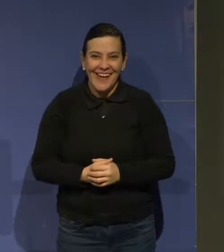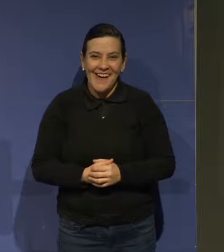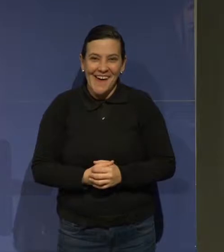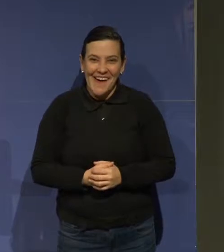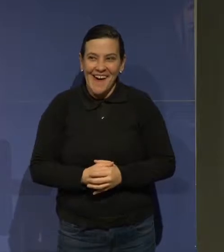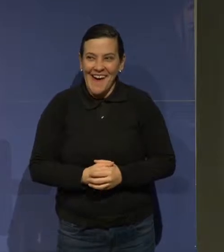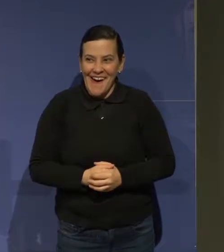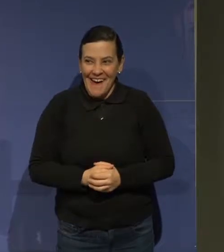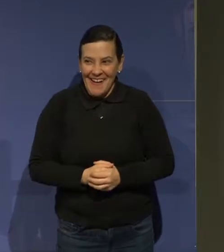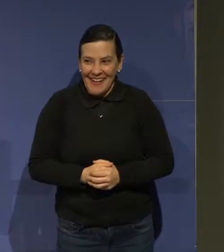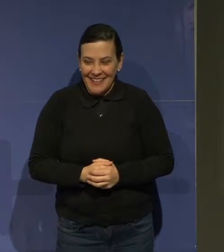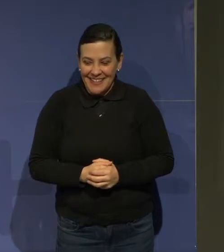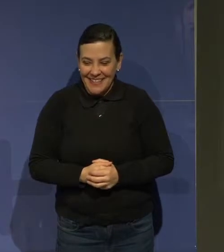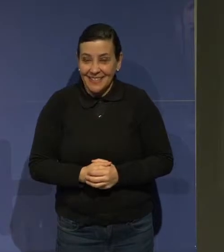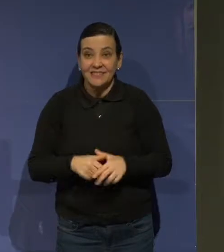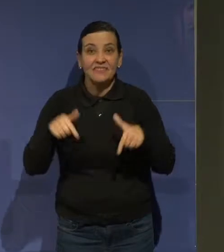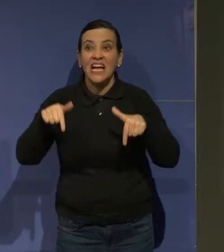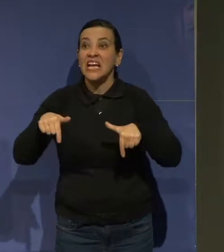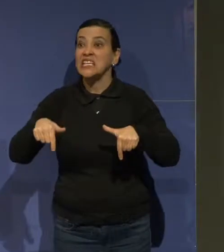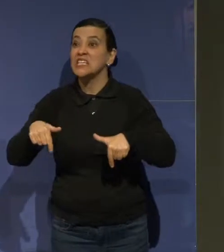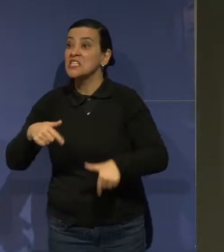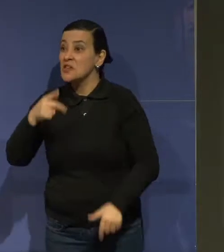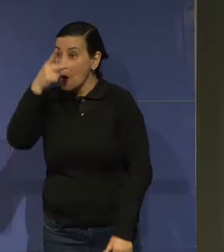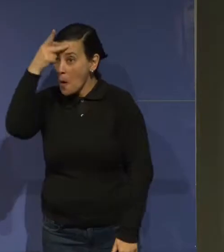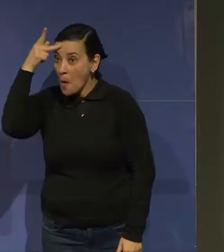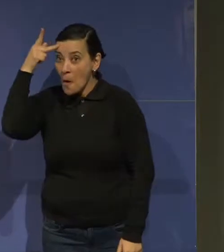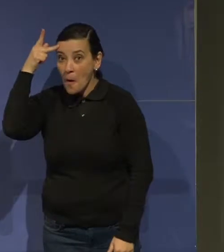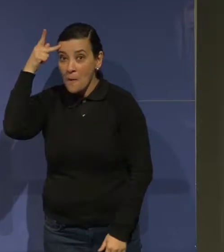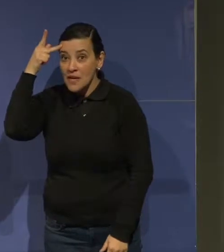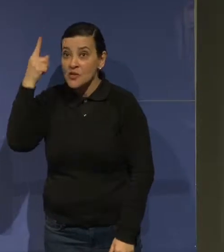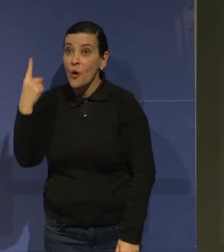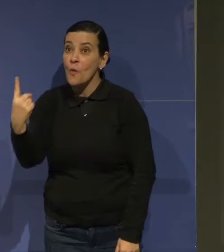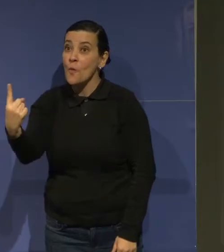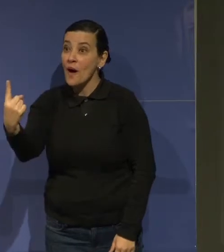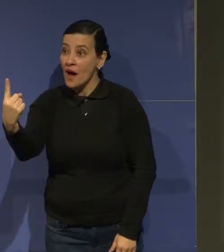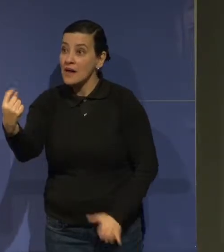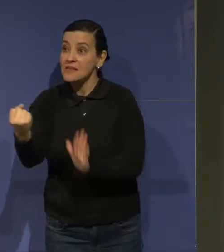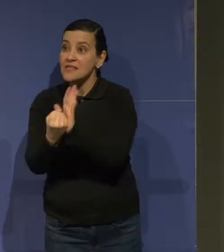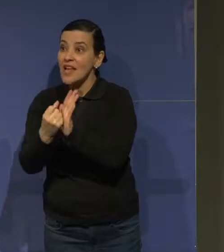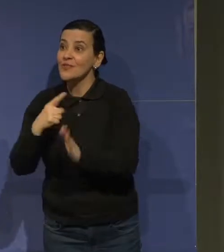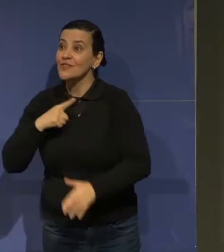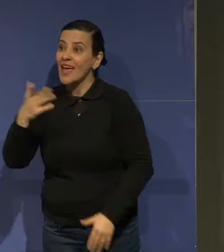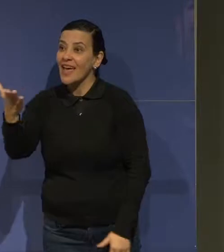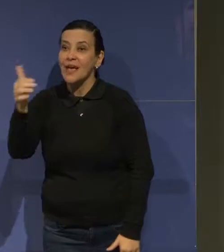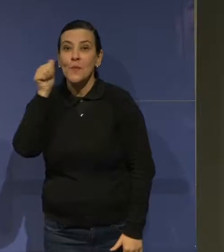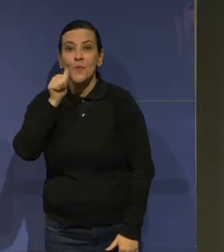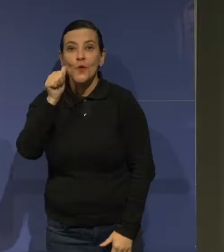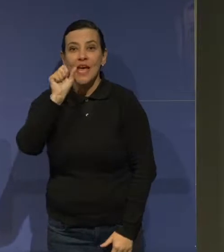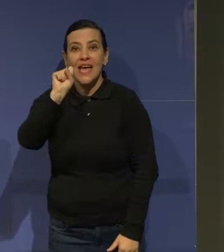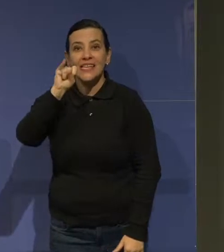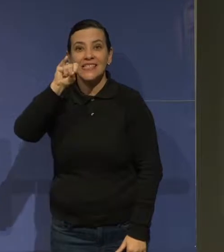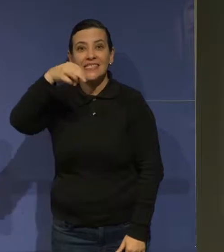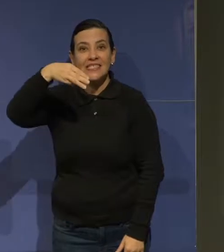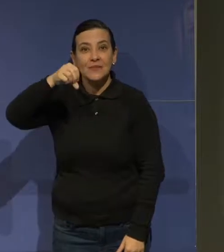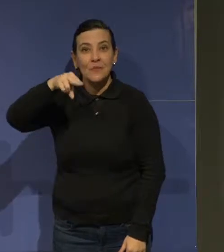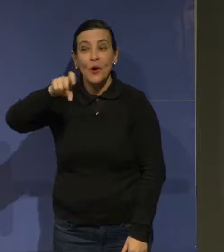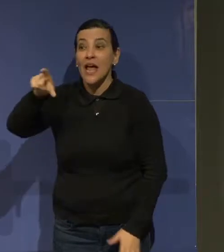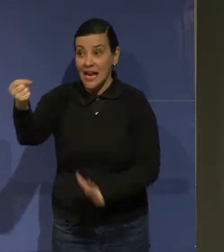A associação está apoiando o selo de acessibilidade digital. Há diversas empresas, a Aba, Abis,